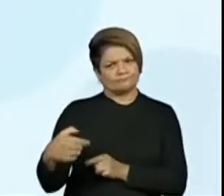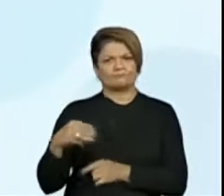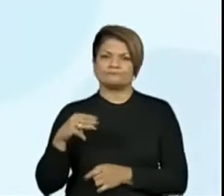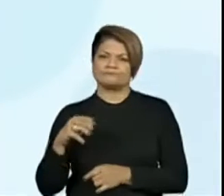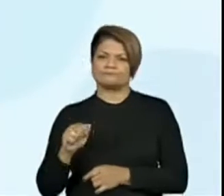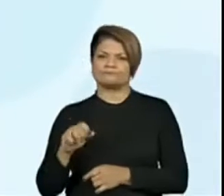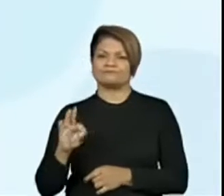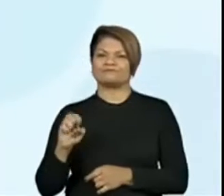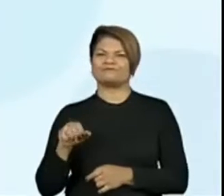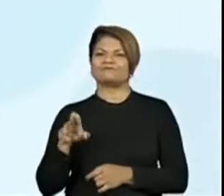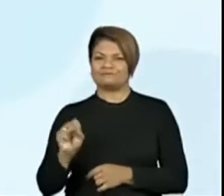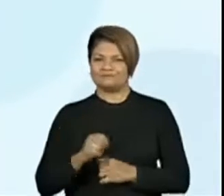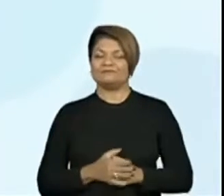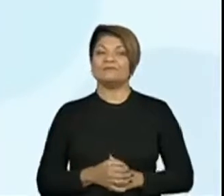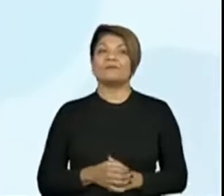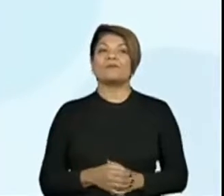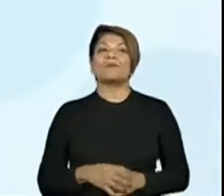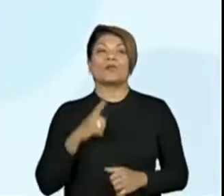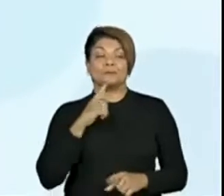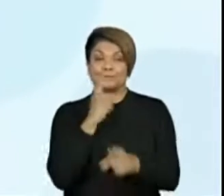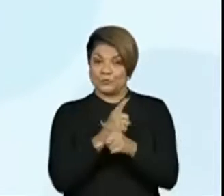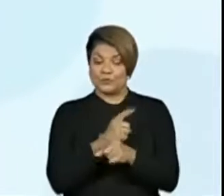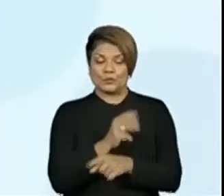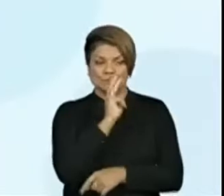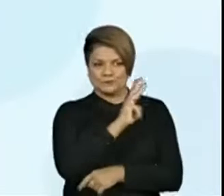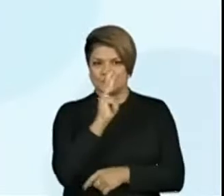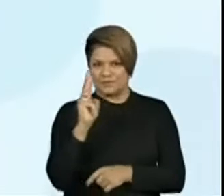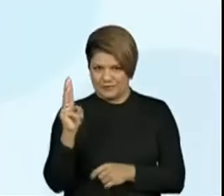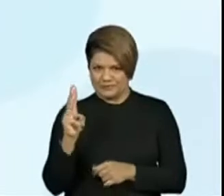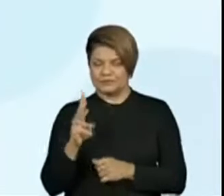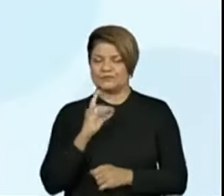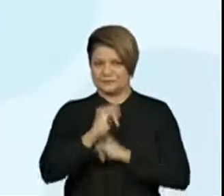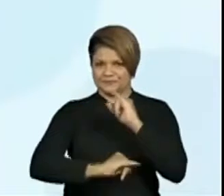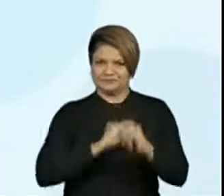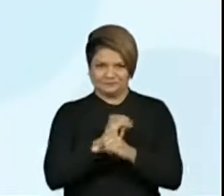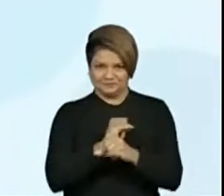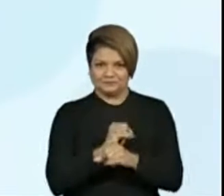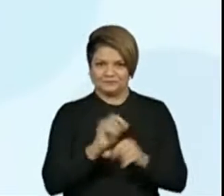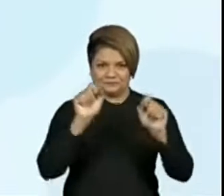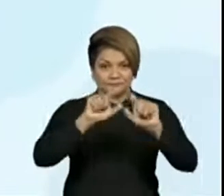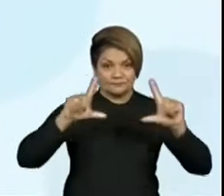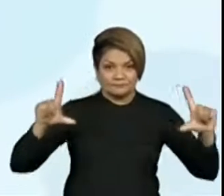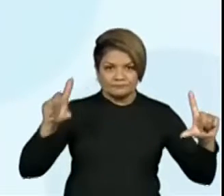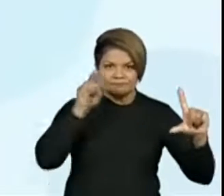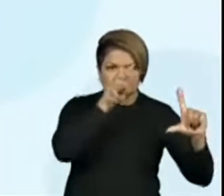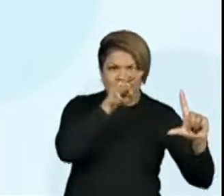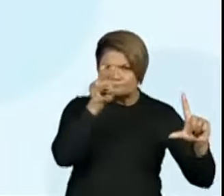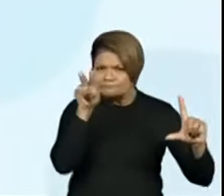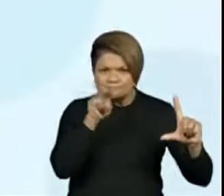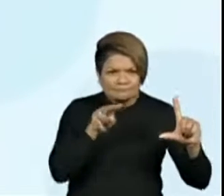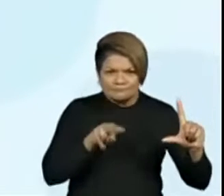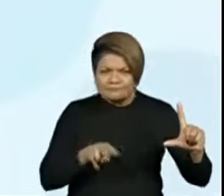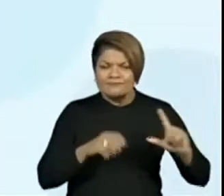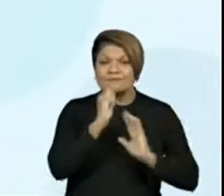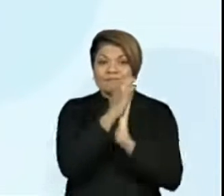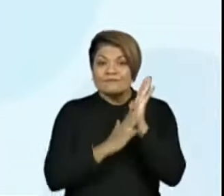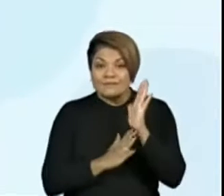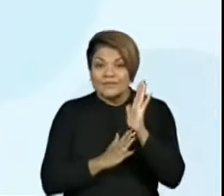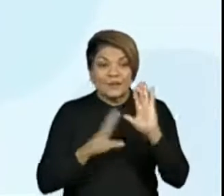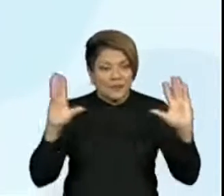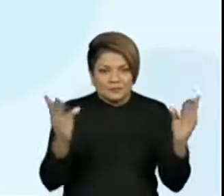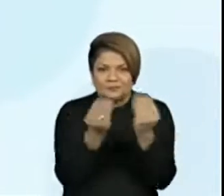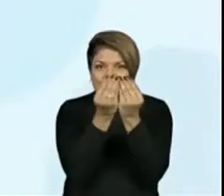encontrou em um site da internet, uma atividade para montar diferentes números